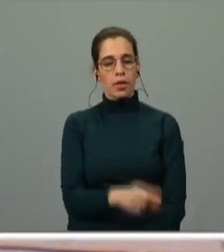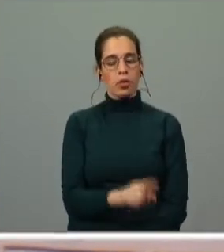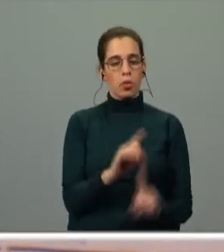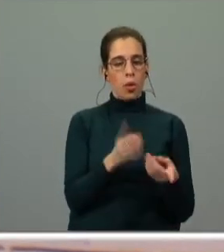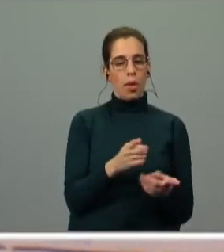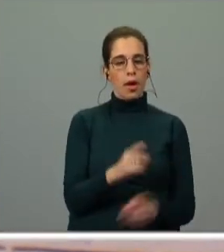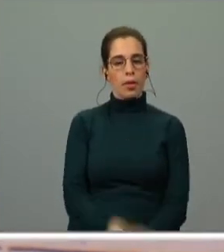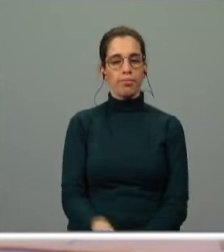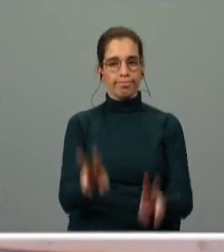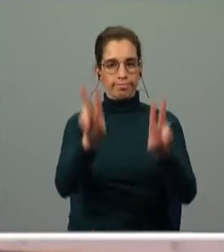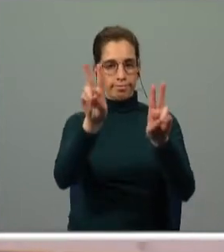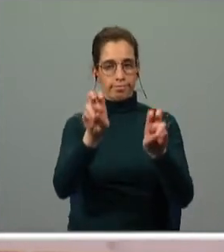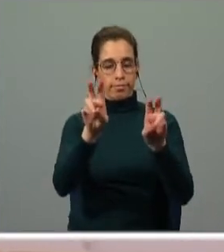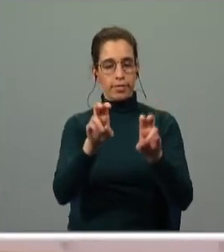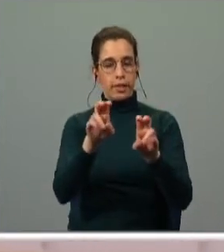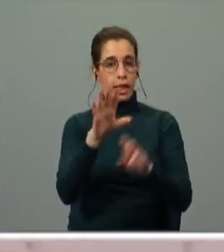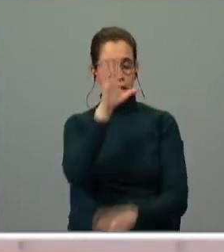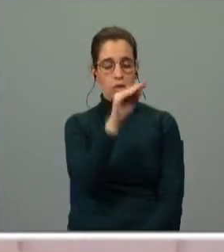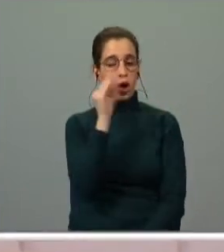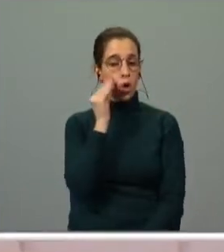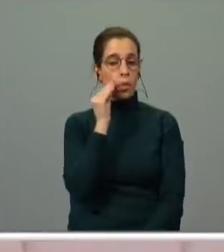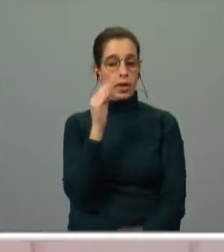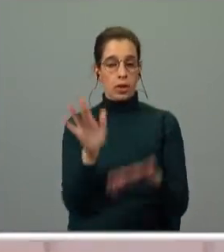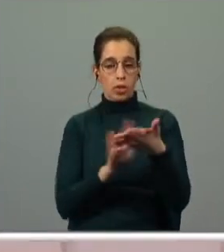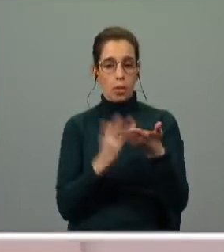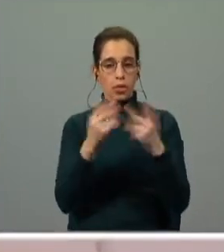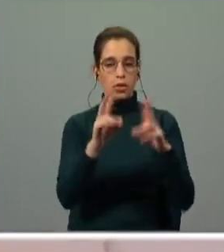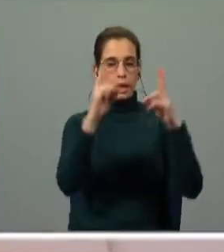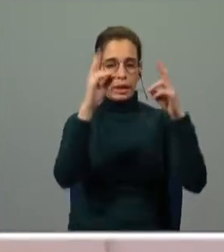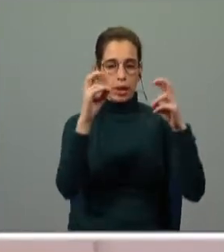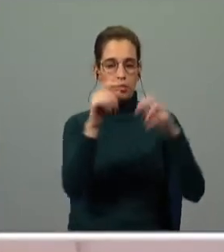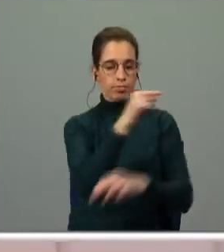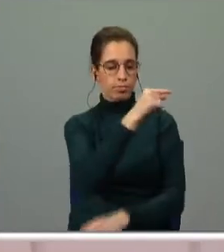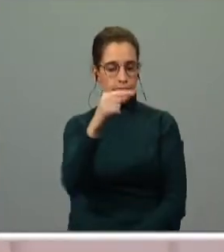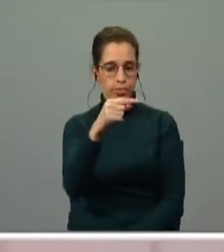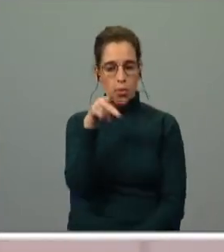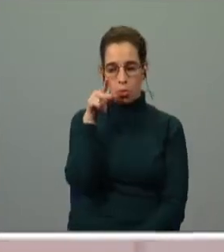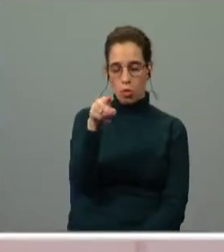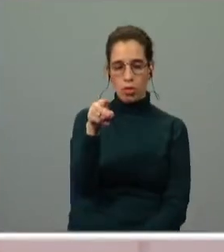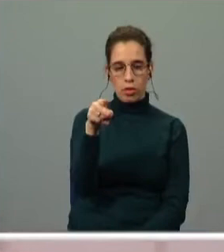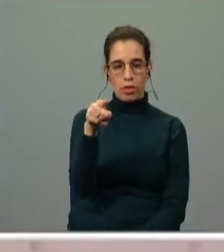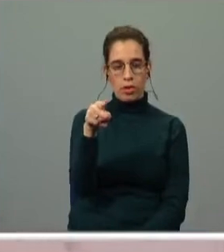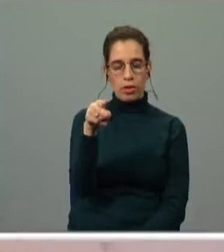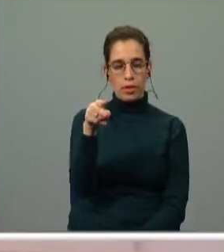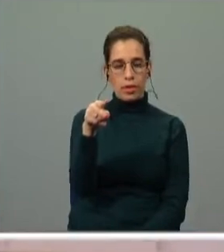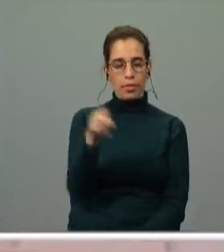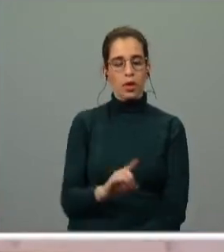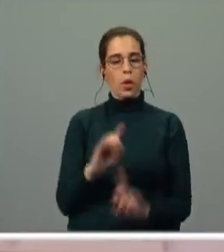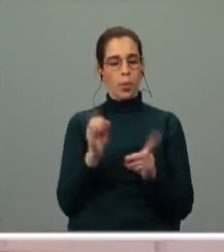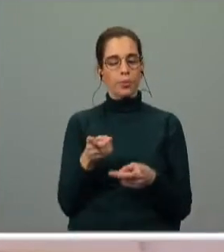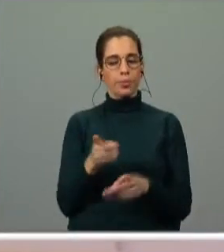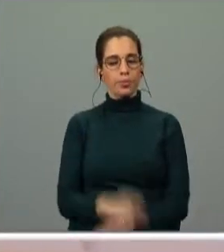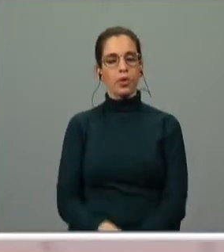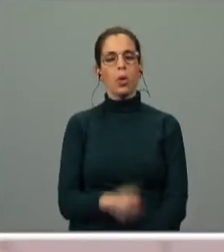com aspas não sei como é que está no teu manual mas começa com travessão dois pontos parágrafo muda a distância e começa